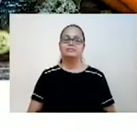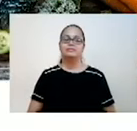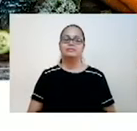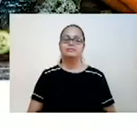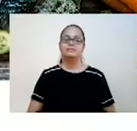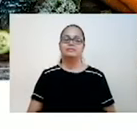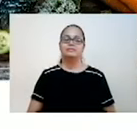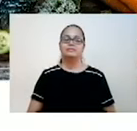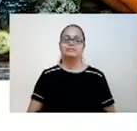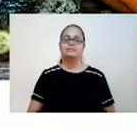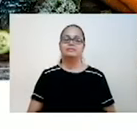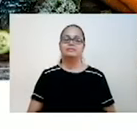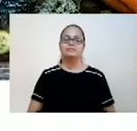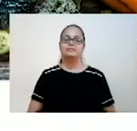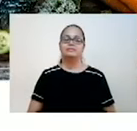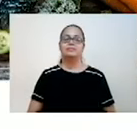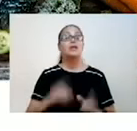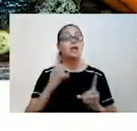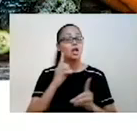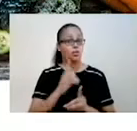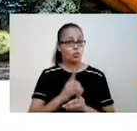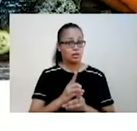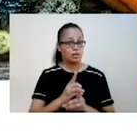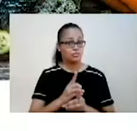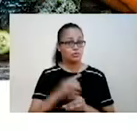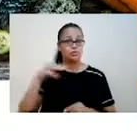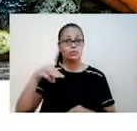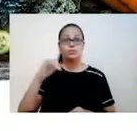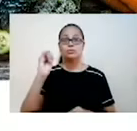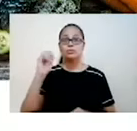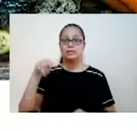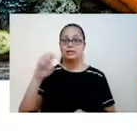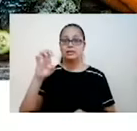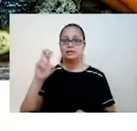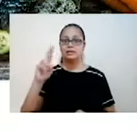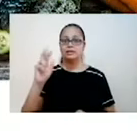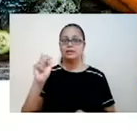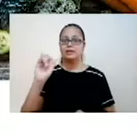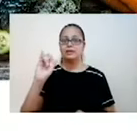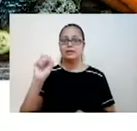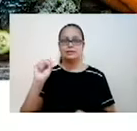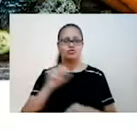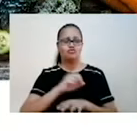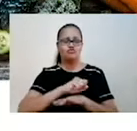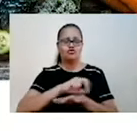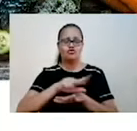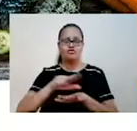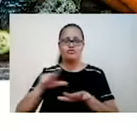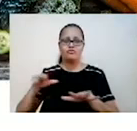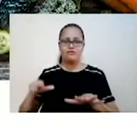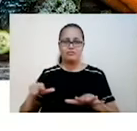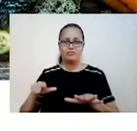os minerais, em diversas formas de alimento. Nós podemos encontrar em temperos,